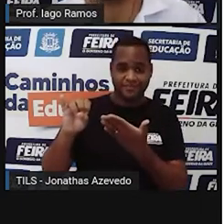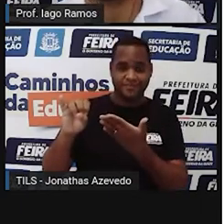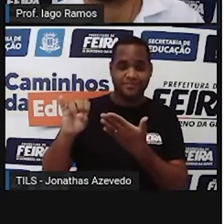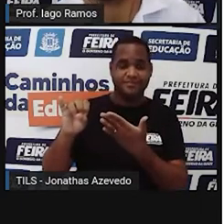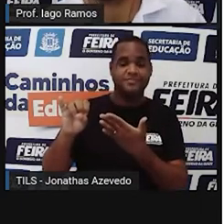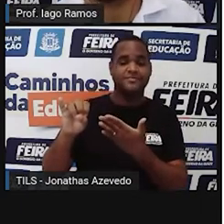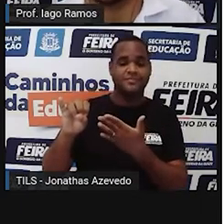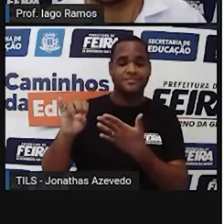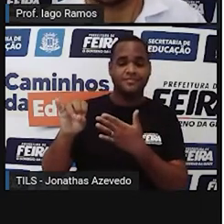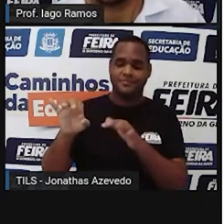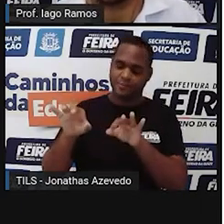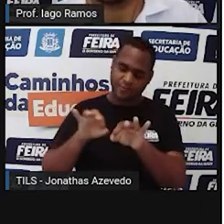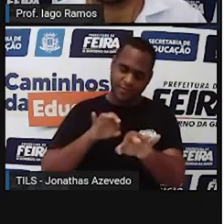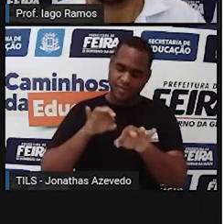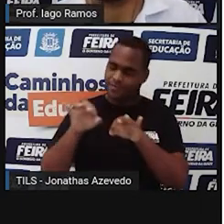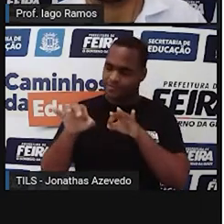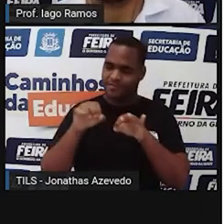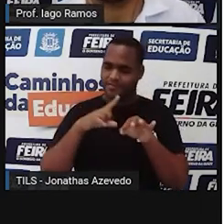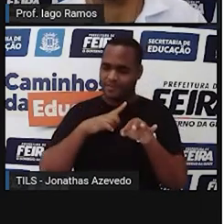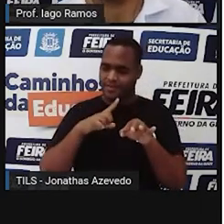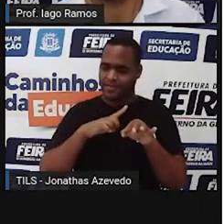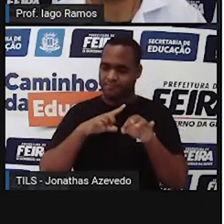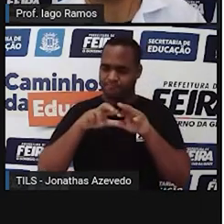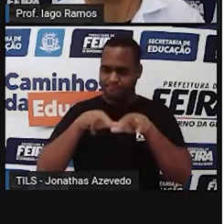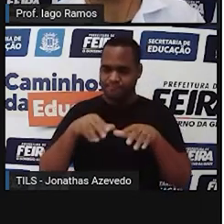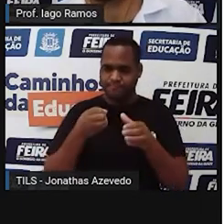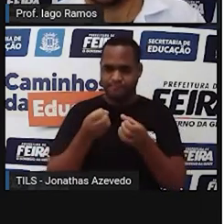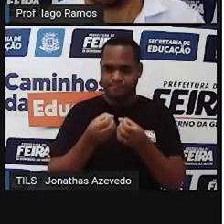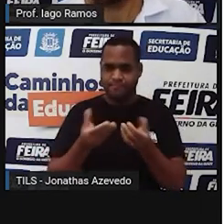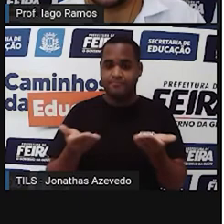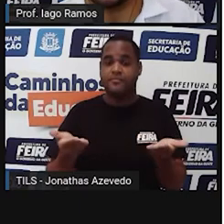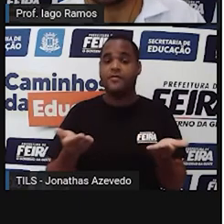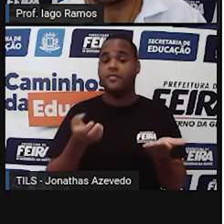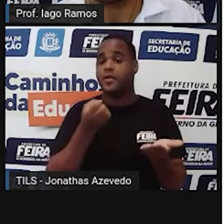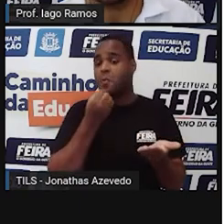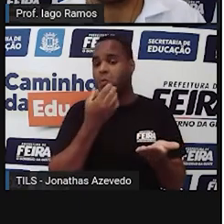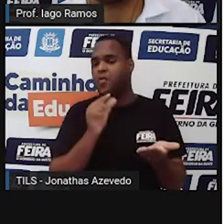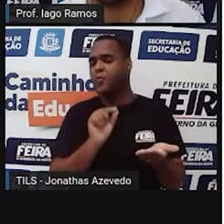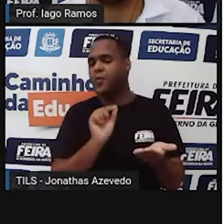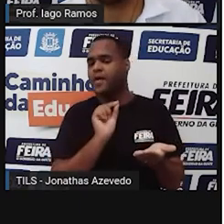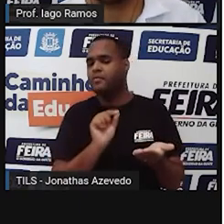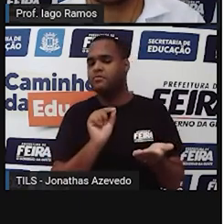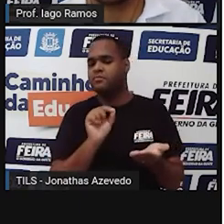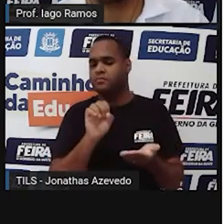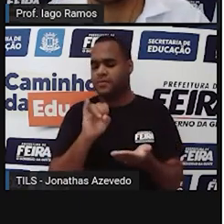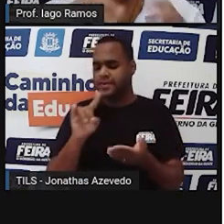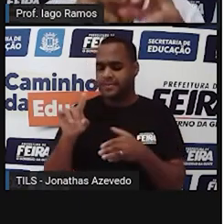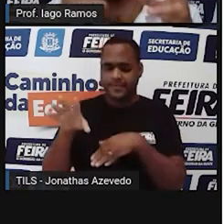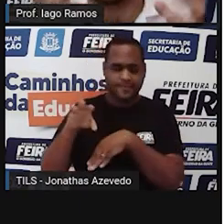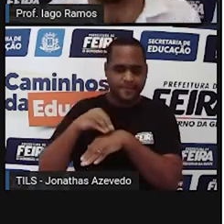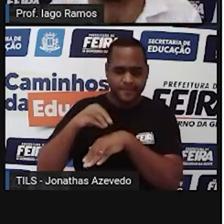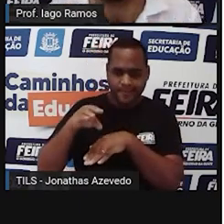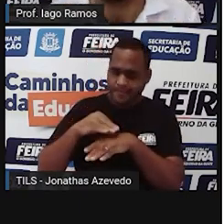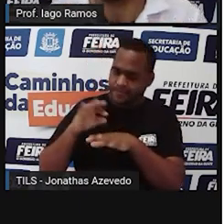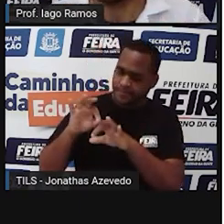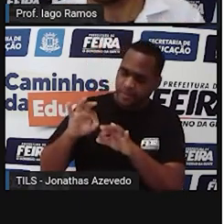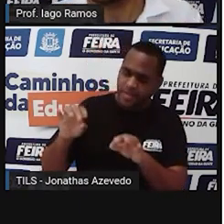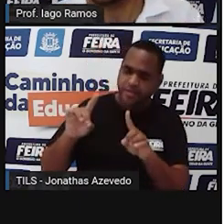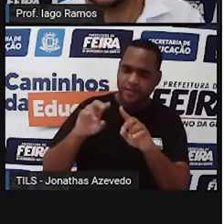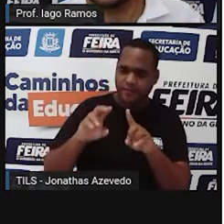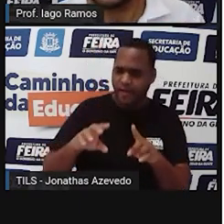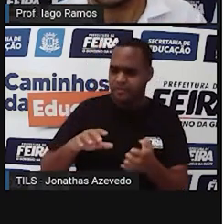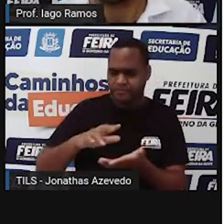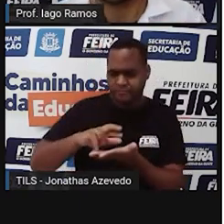Unidades, que é, a gente usa a sigla SI, né? O SI pegou essa coisa de medida e